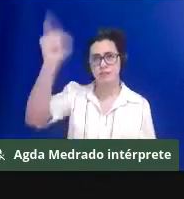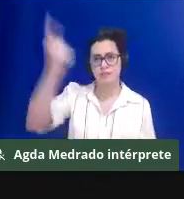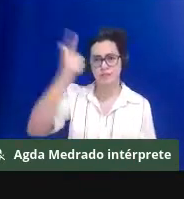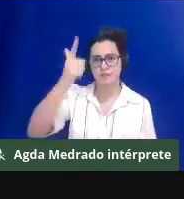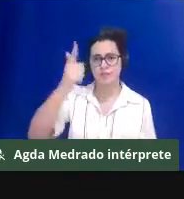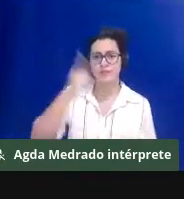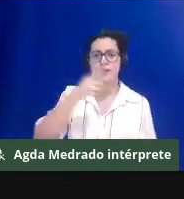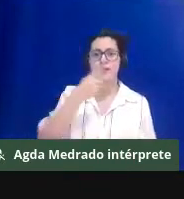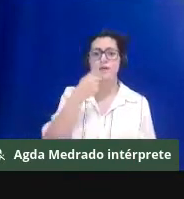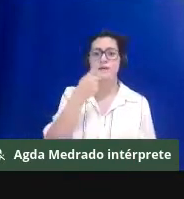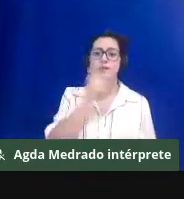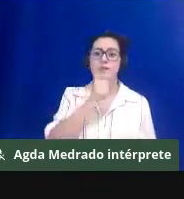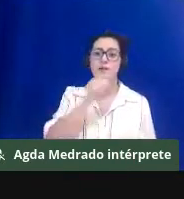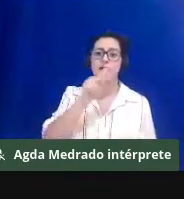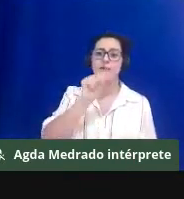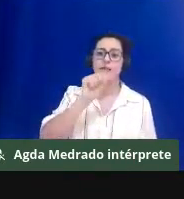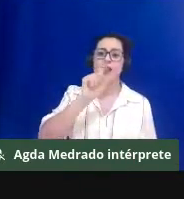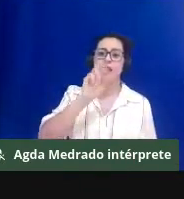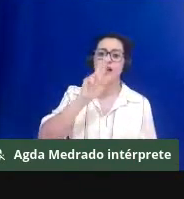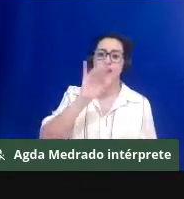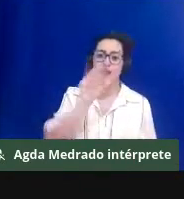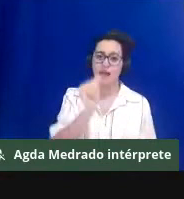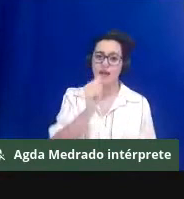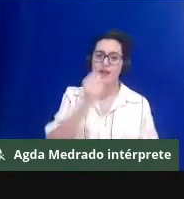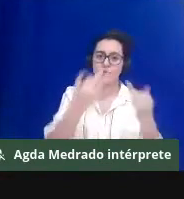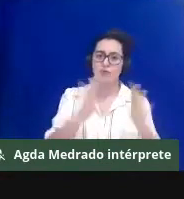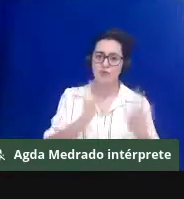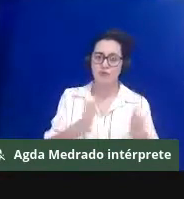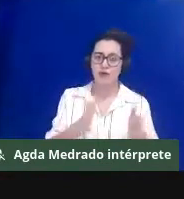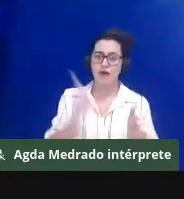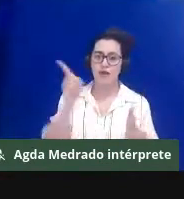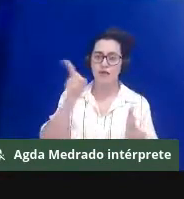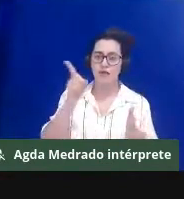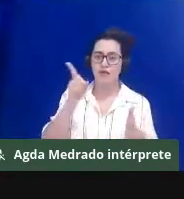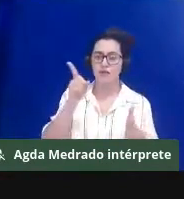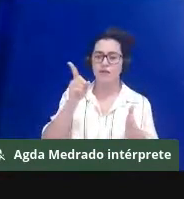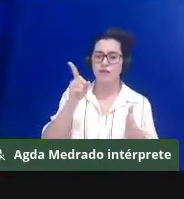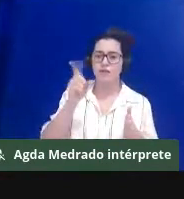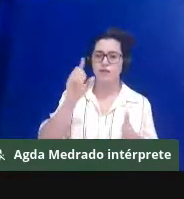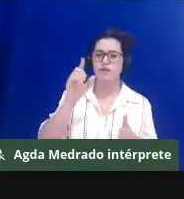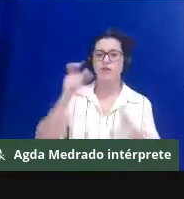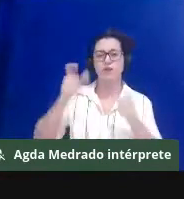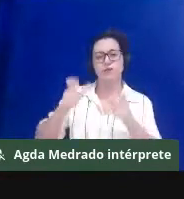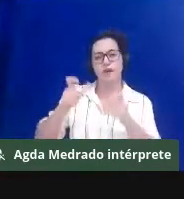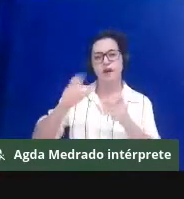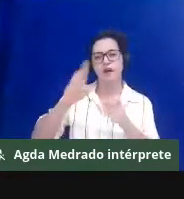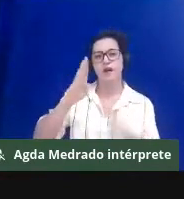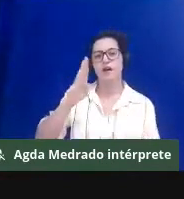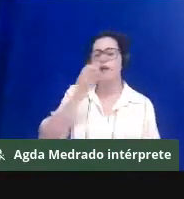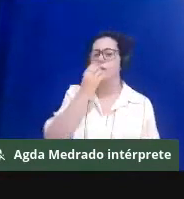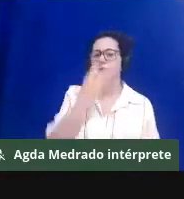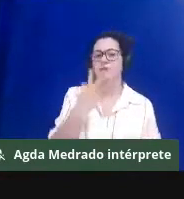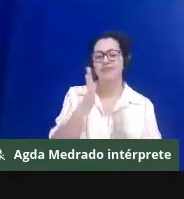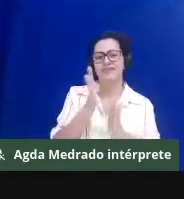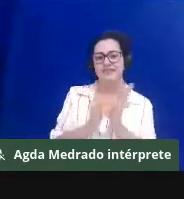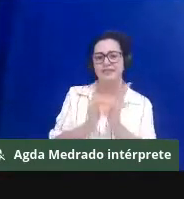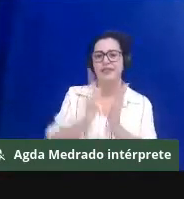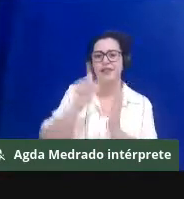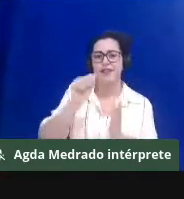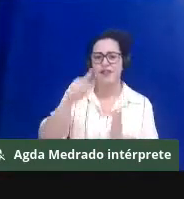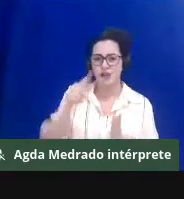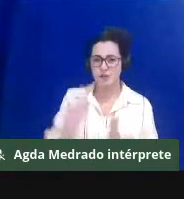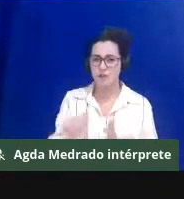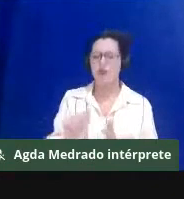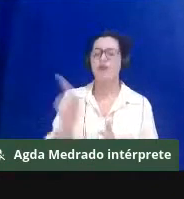uma área de 6 mil hectares, que não é pouco, foi regularizada pelo governo do Estado para a implantação de grandes parques